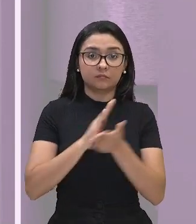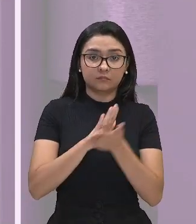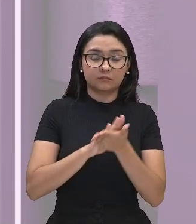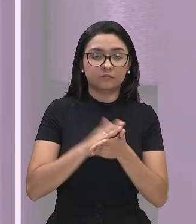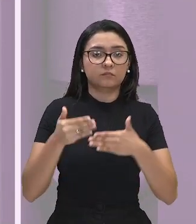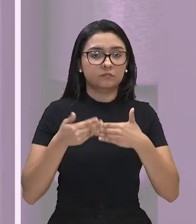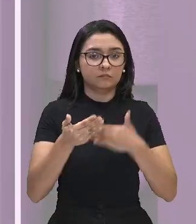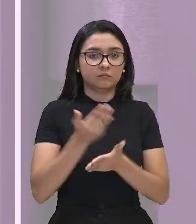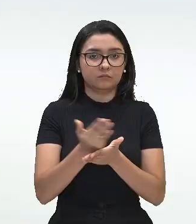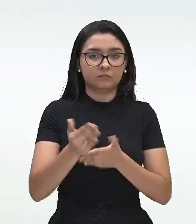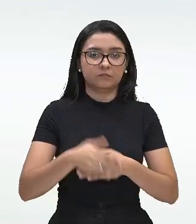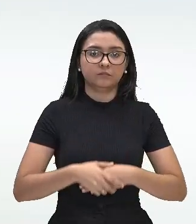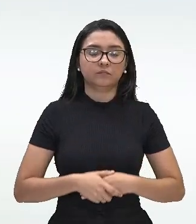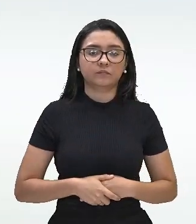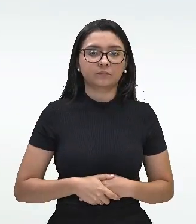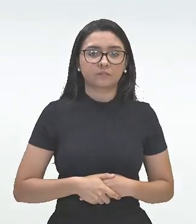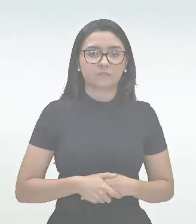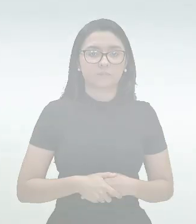vamos à nossa aula.